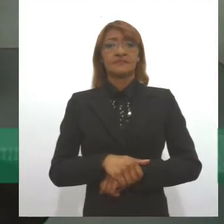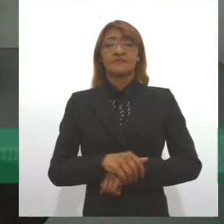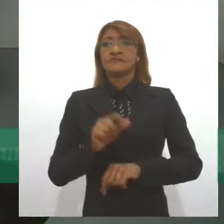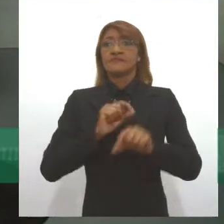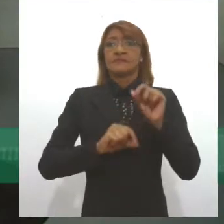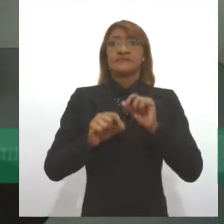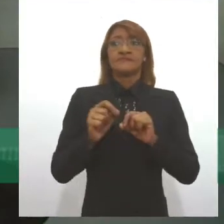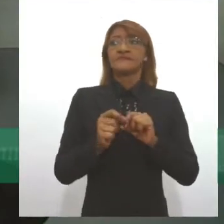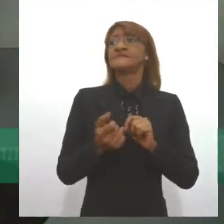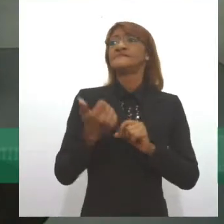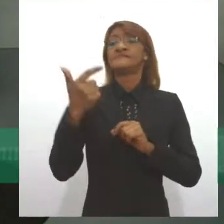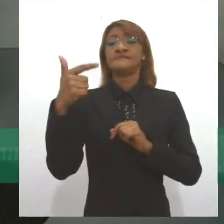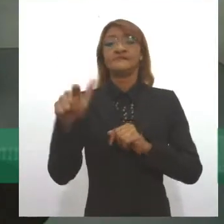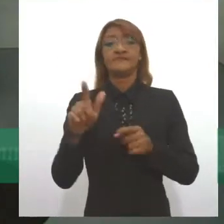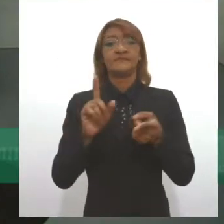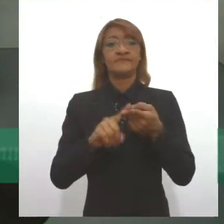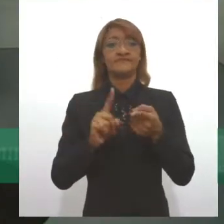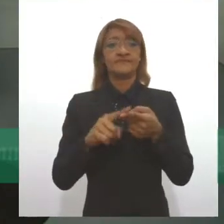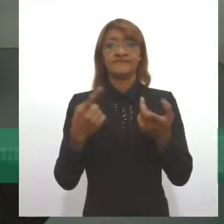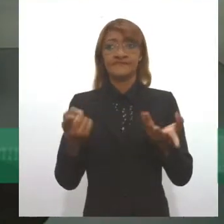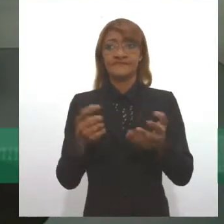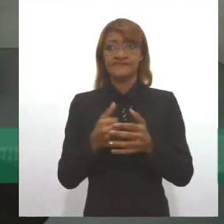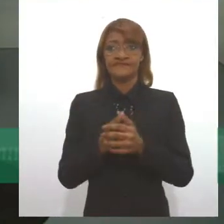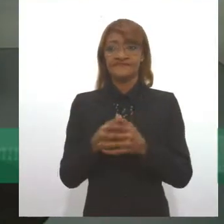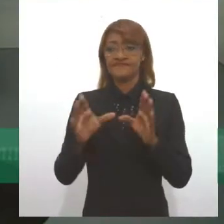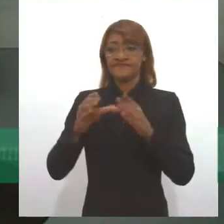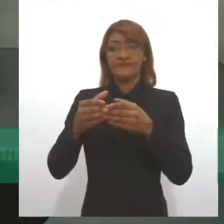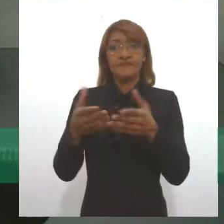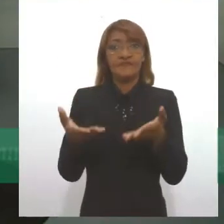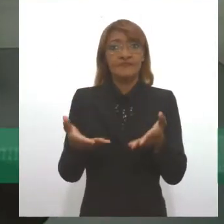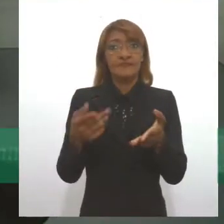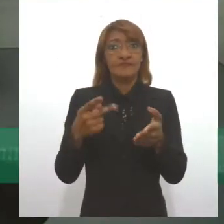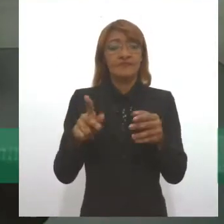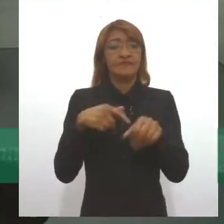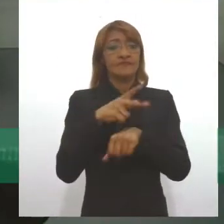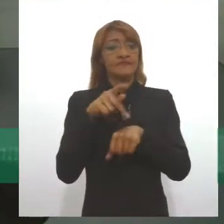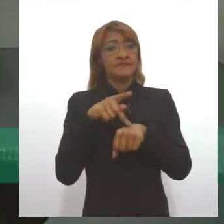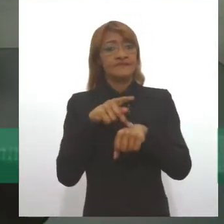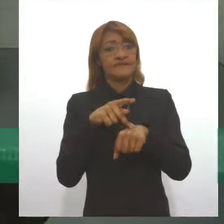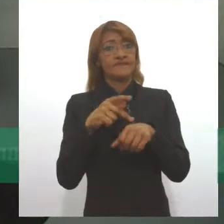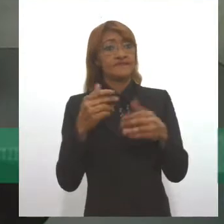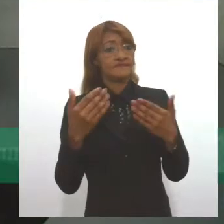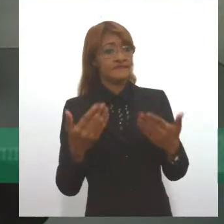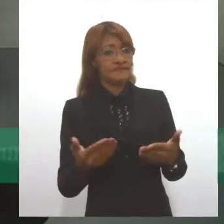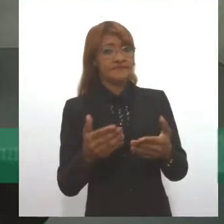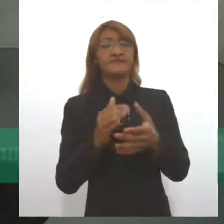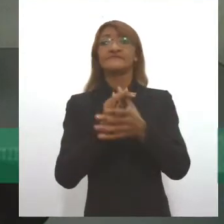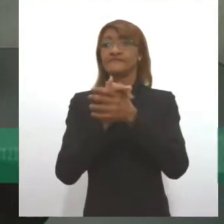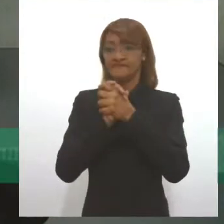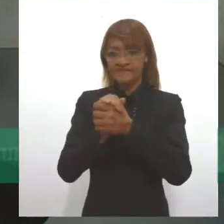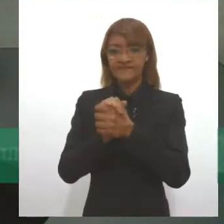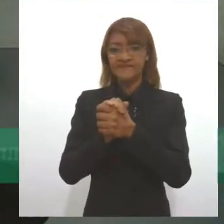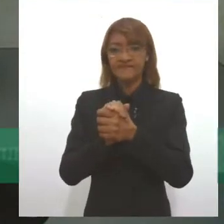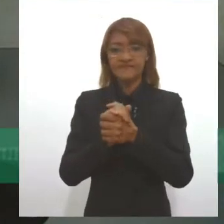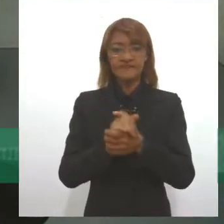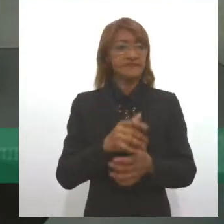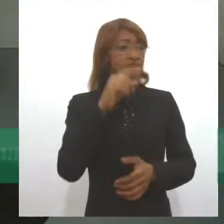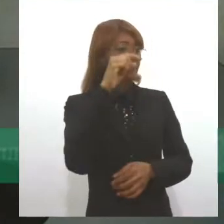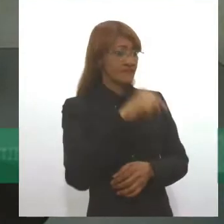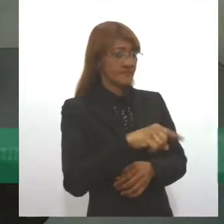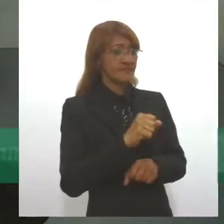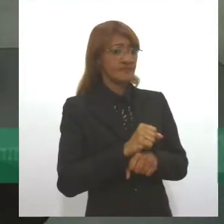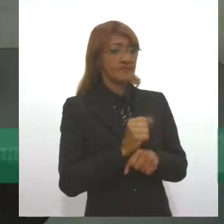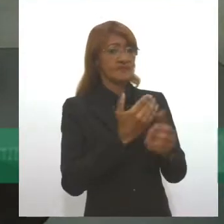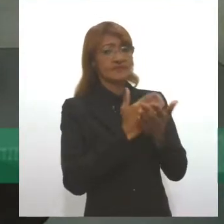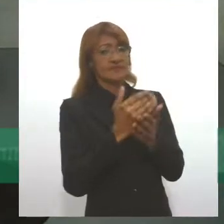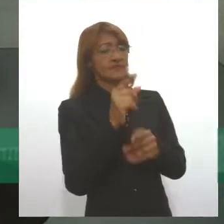dirigido a outras categorias de minorias no nosso país. Então, eu quero parabenizá-lo e dizer que aqui nós temos um passo inicial.